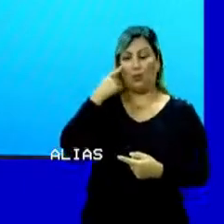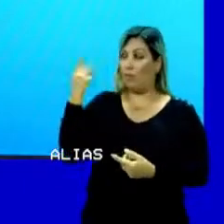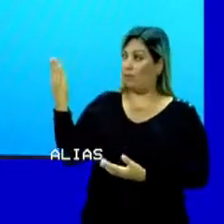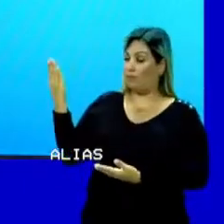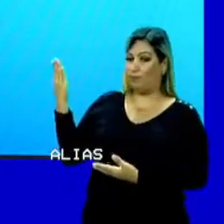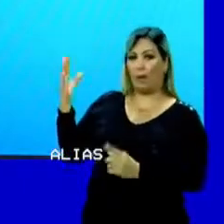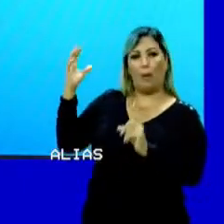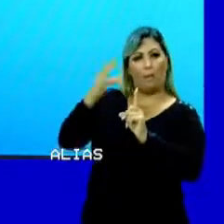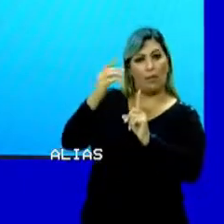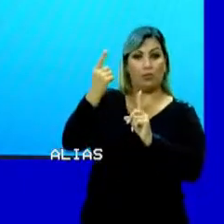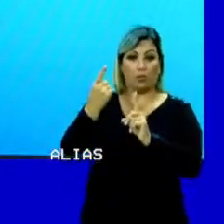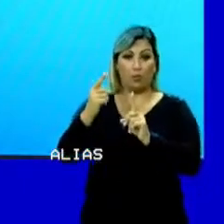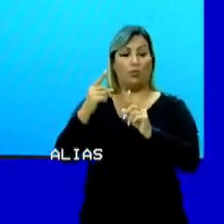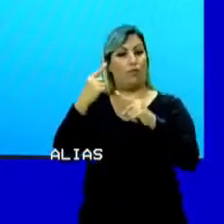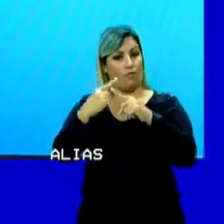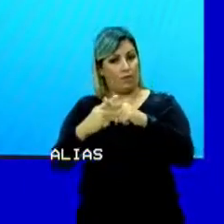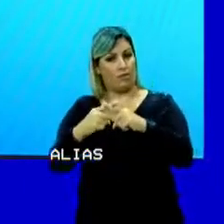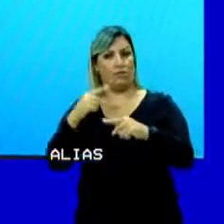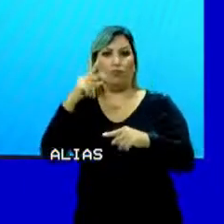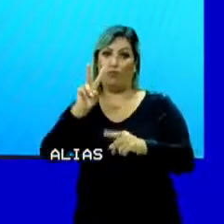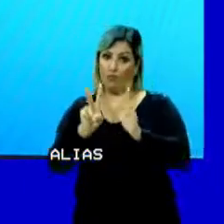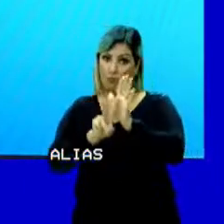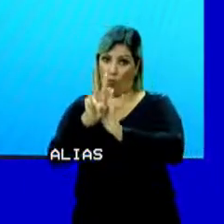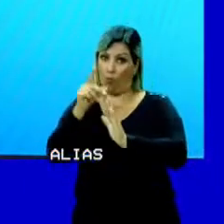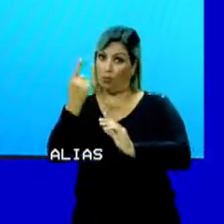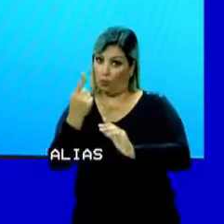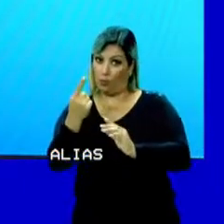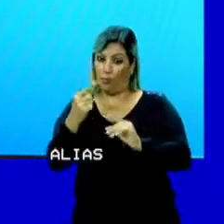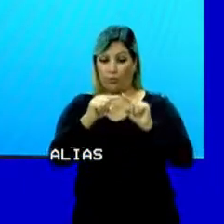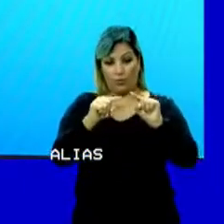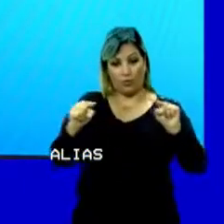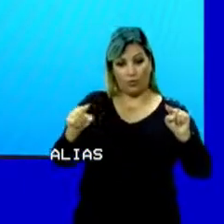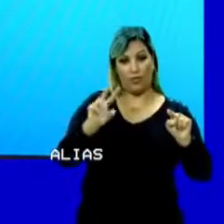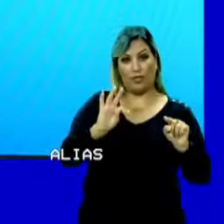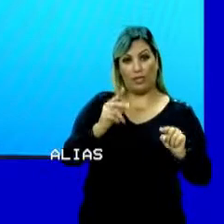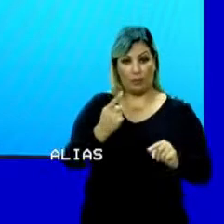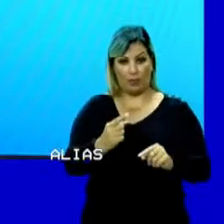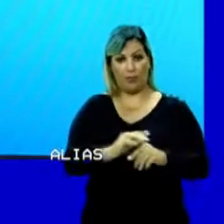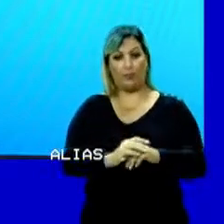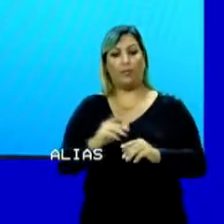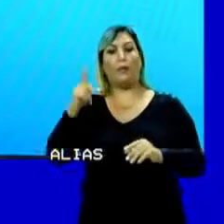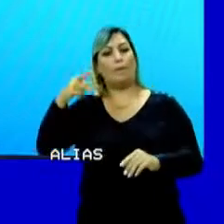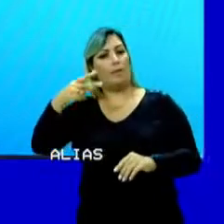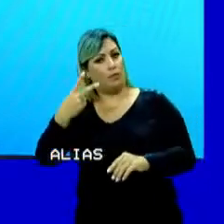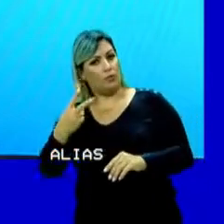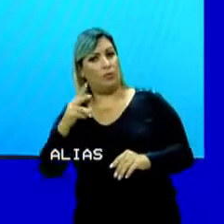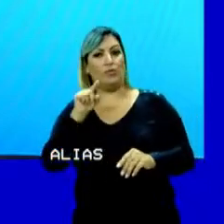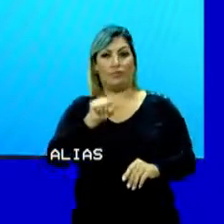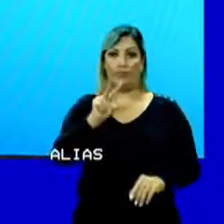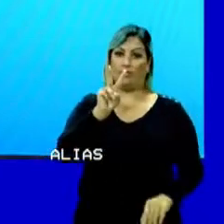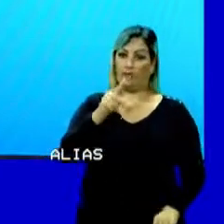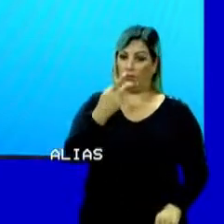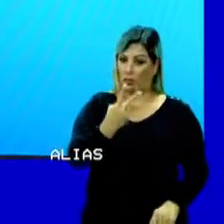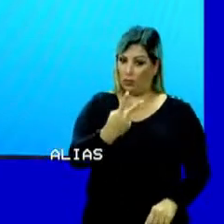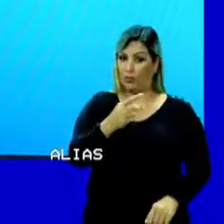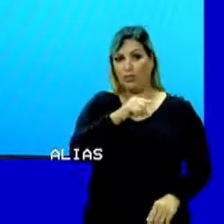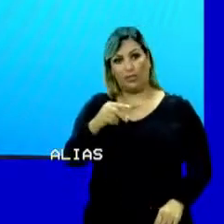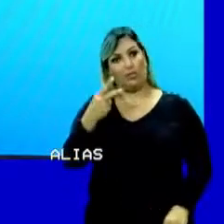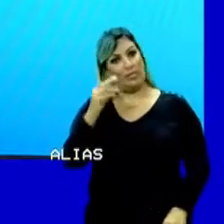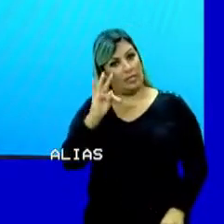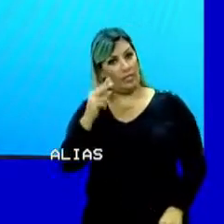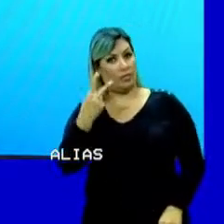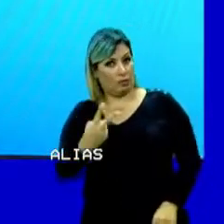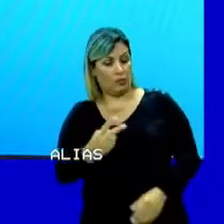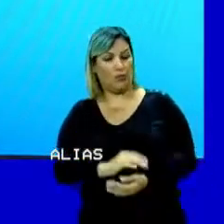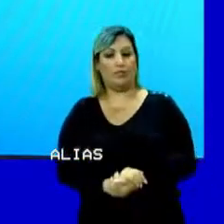Pressão 1 vezes o volume 1 pela temperatura 1. Pressão 2 vezes o volume 2 pela temperatura 2. Essa